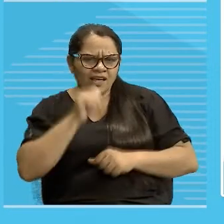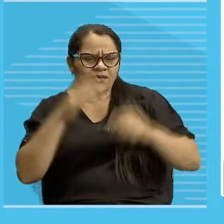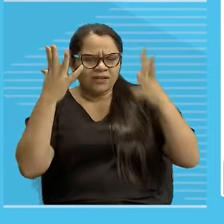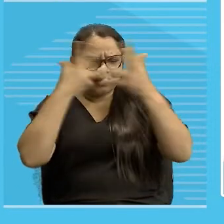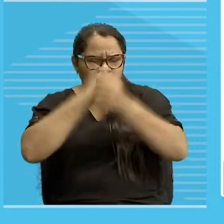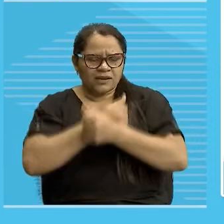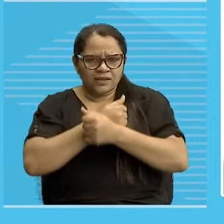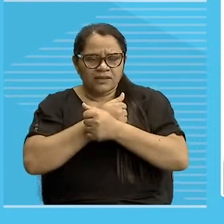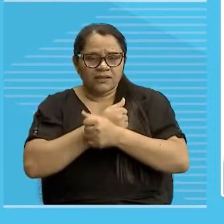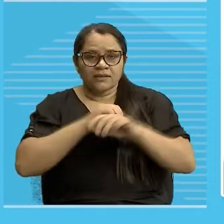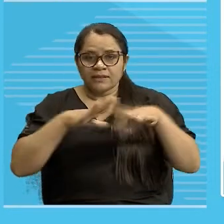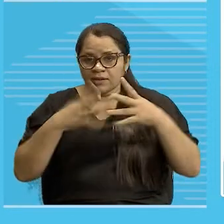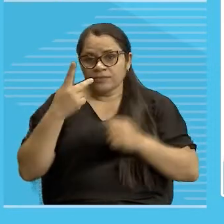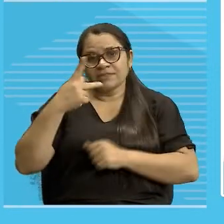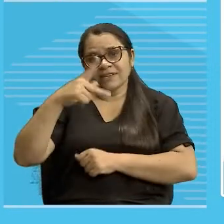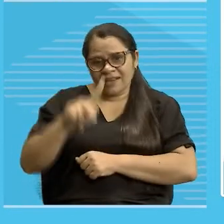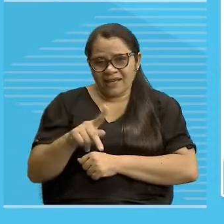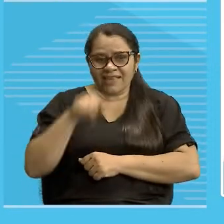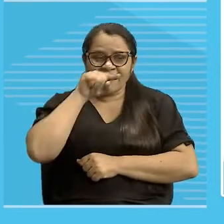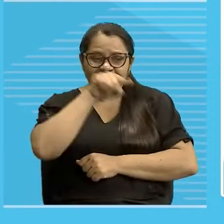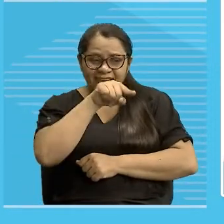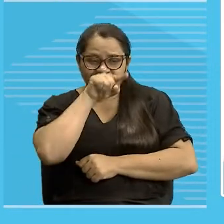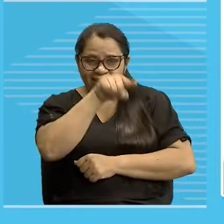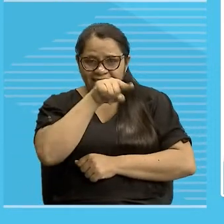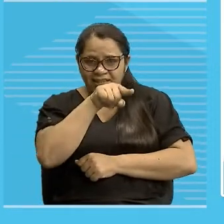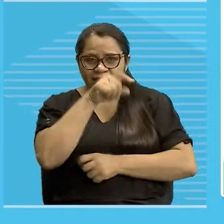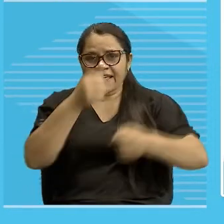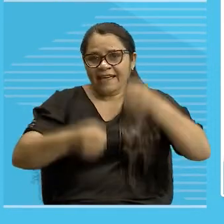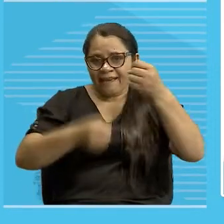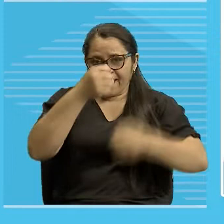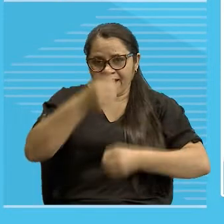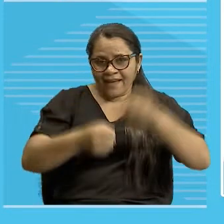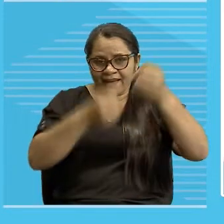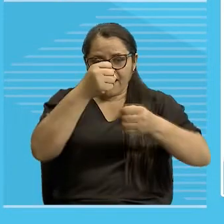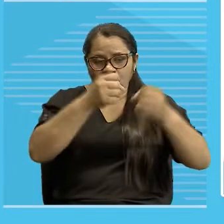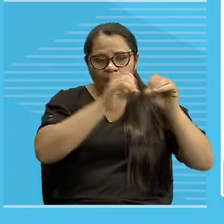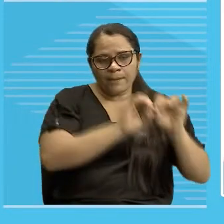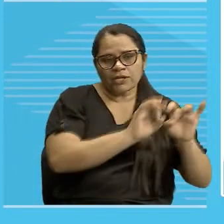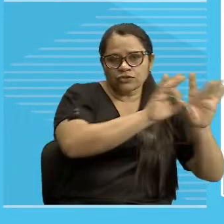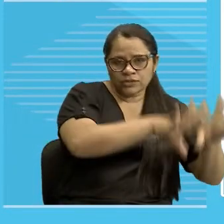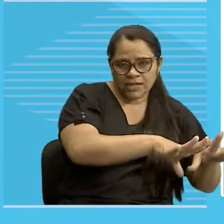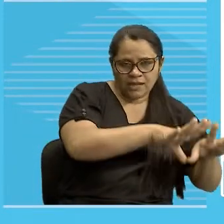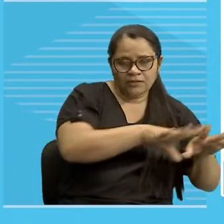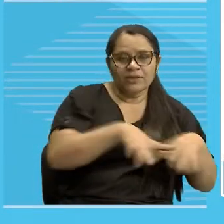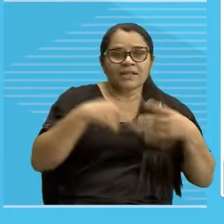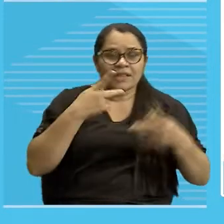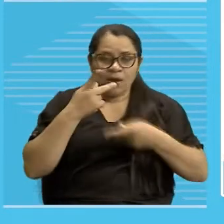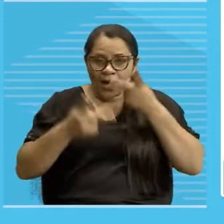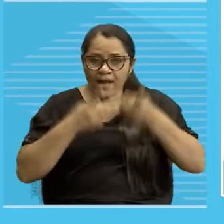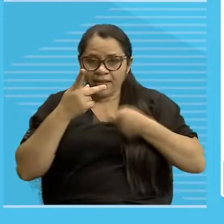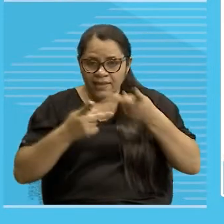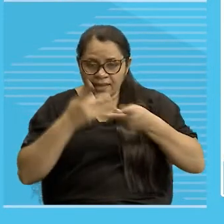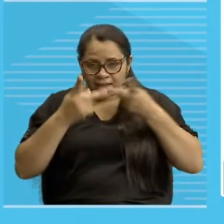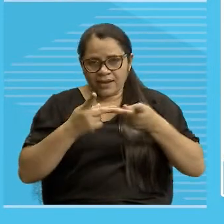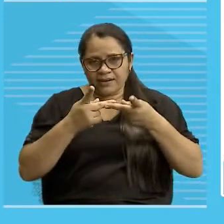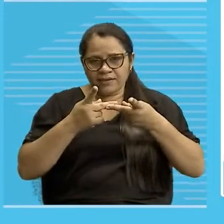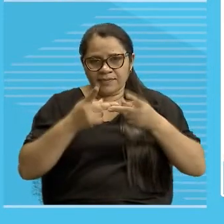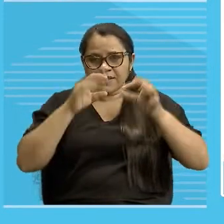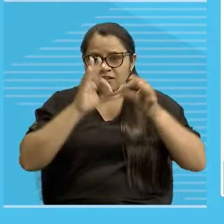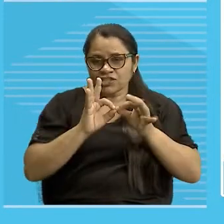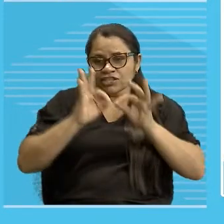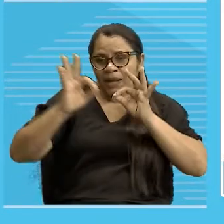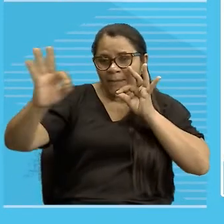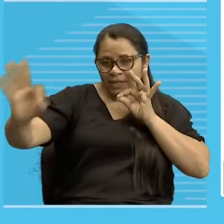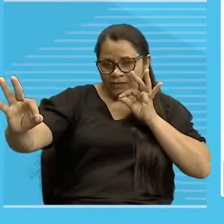carro por quê? Porque você está apontando para um carro que está distante de você que está falando, está distante da pessoa com quem você está conversando e aí eu vou ter uma